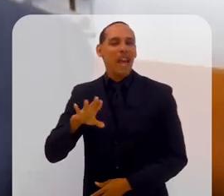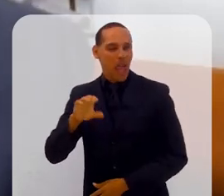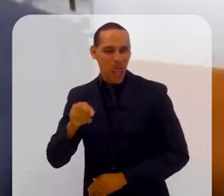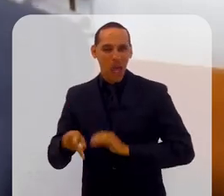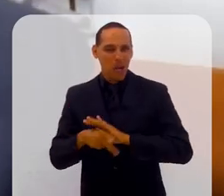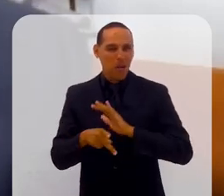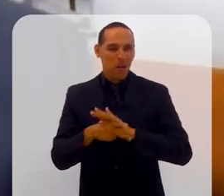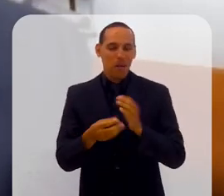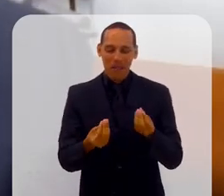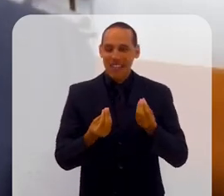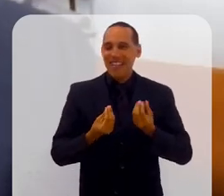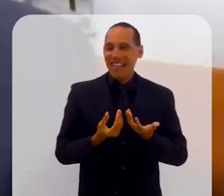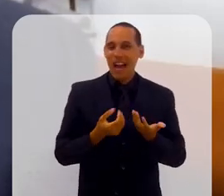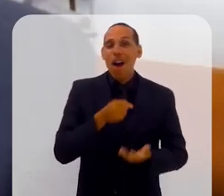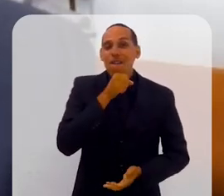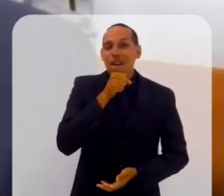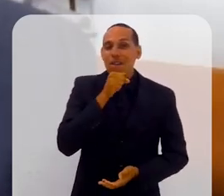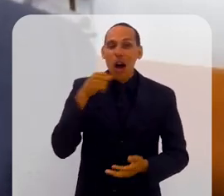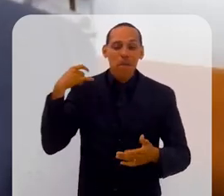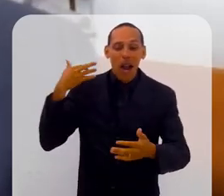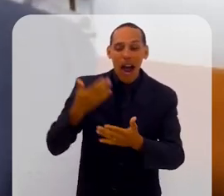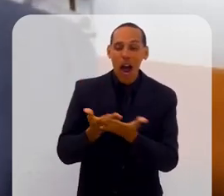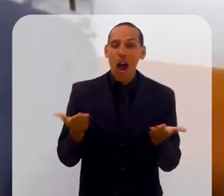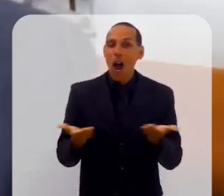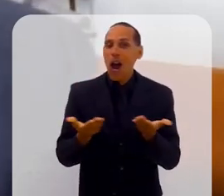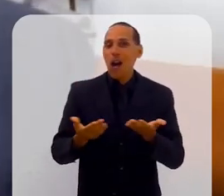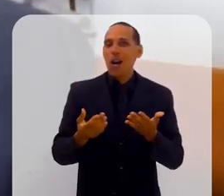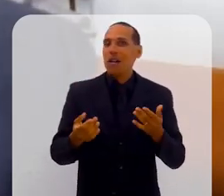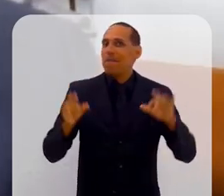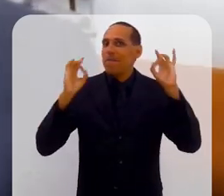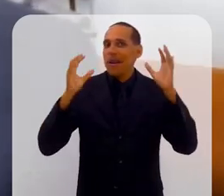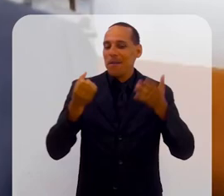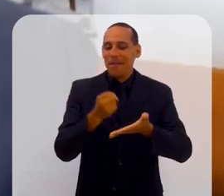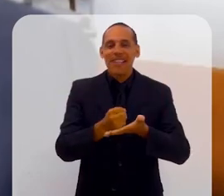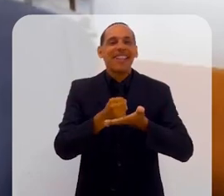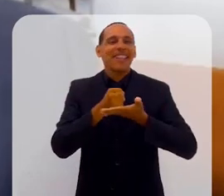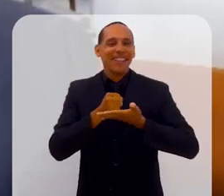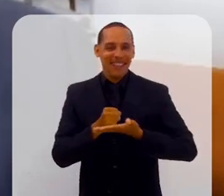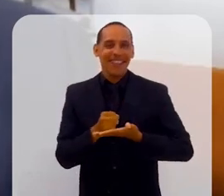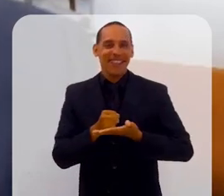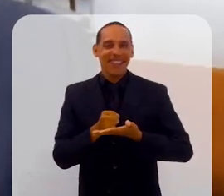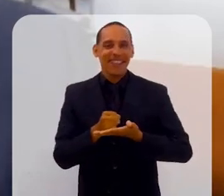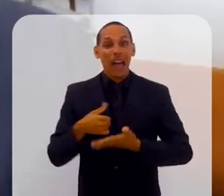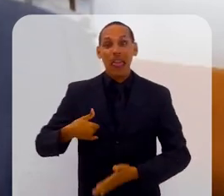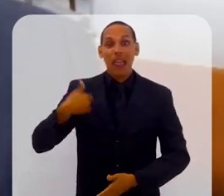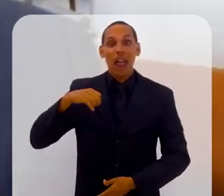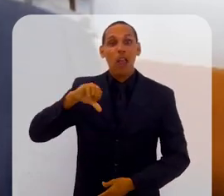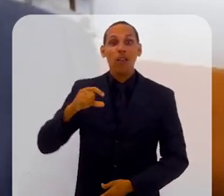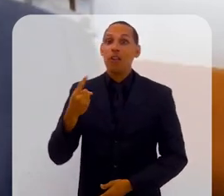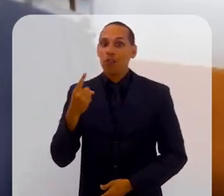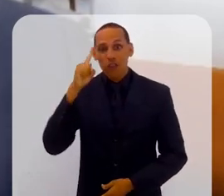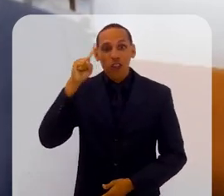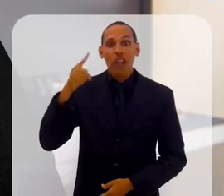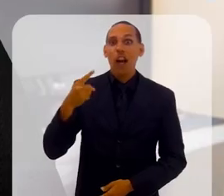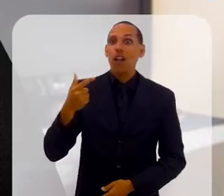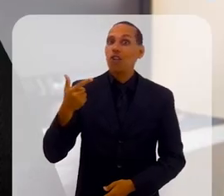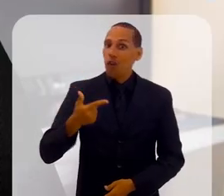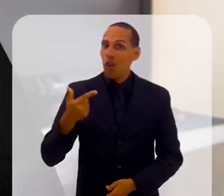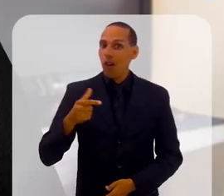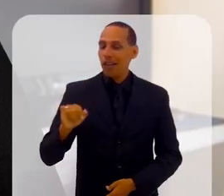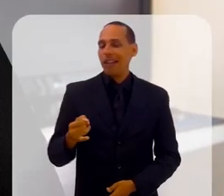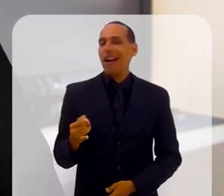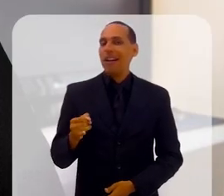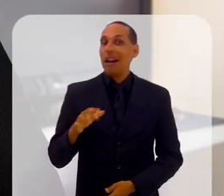tenho esse privilégio na casa dessa minha avó paterna, que fez aqui 91 anos, no dia 2 de janeiro,